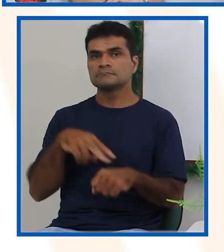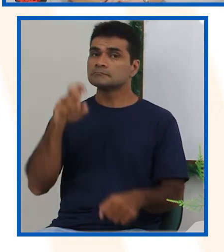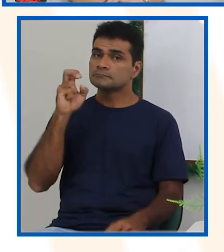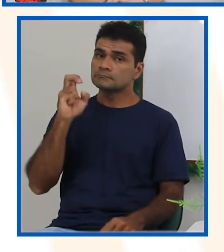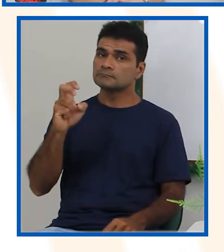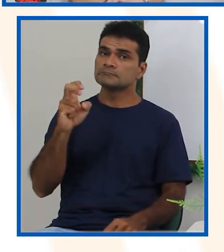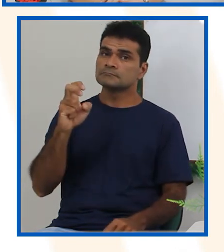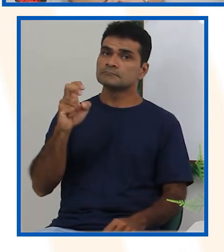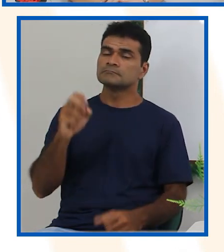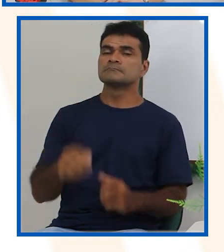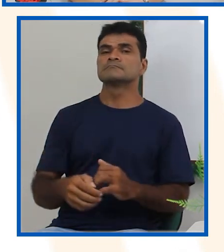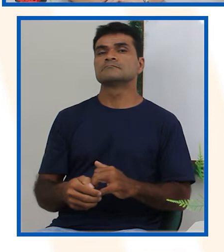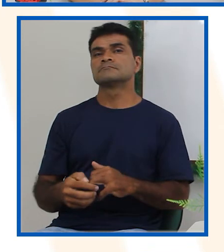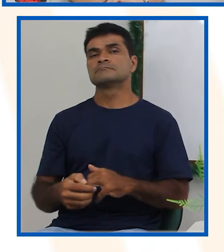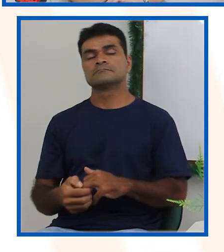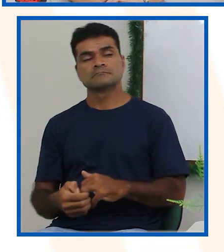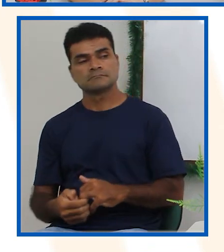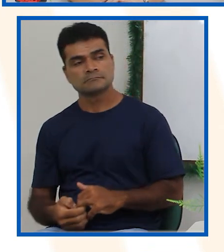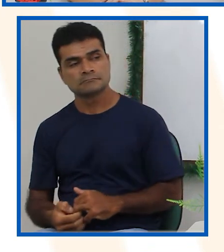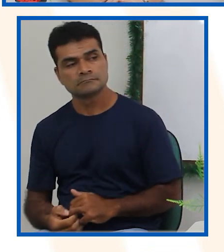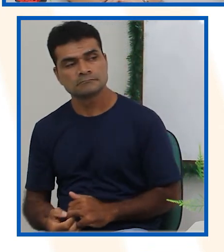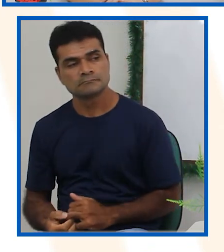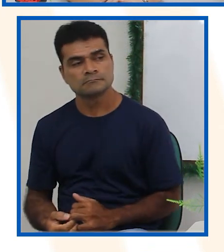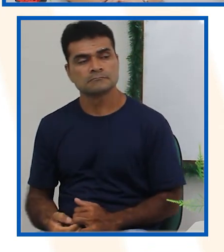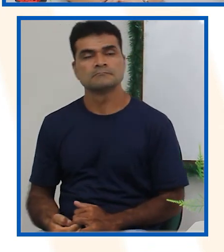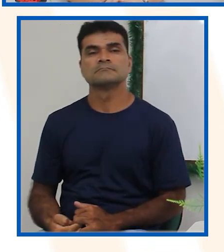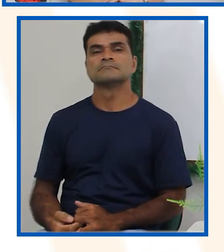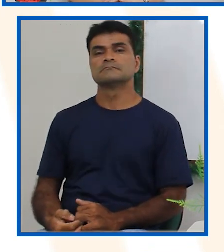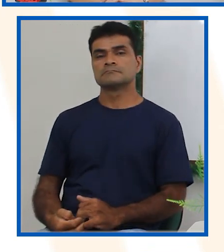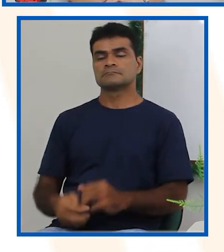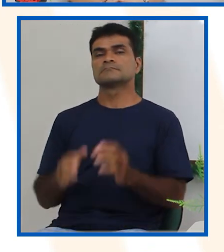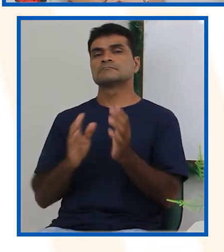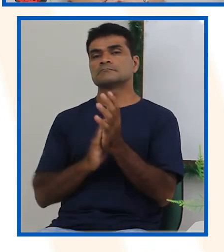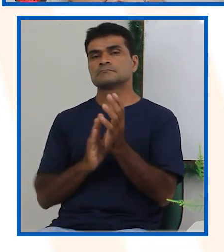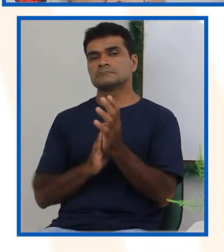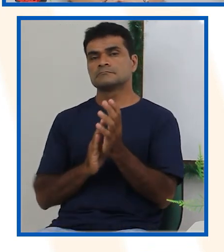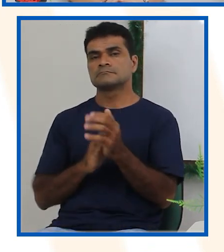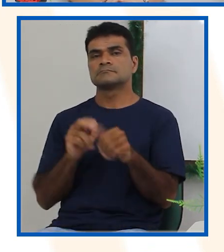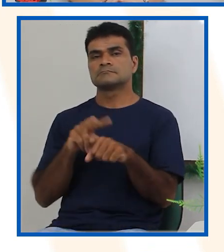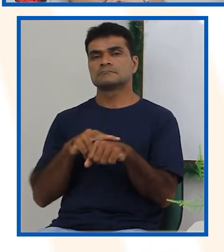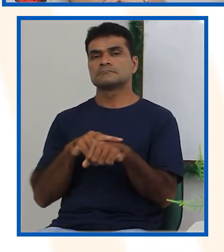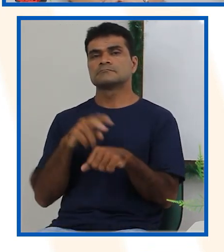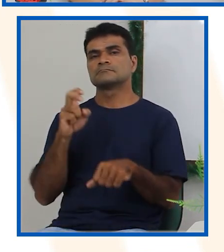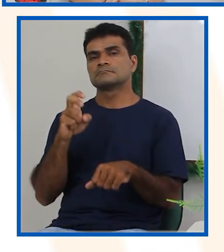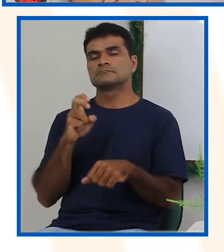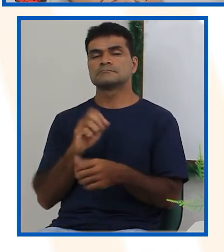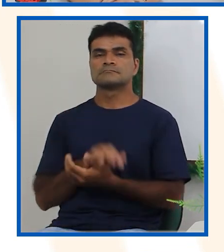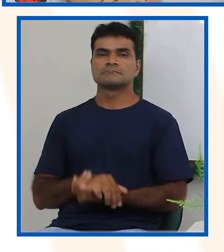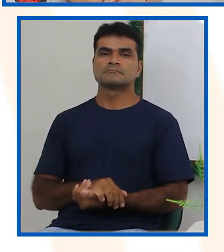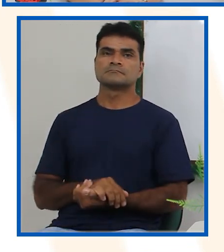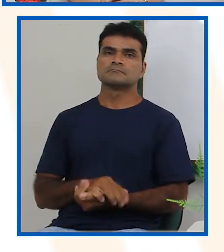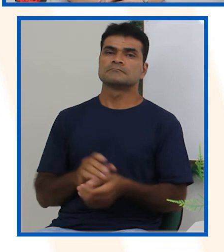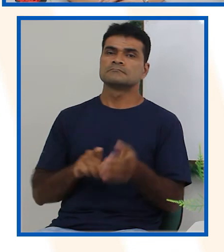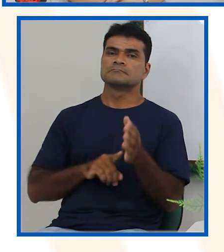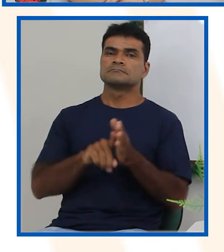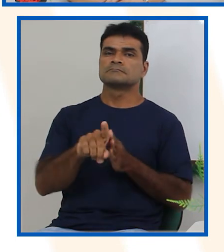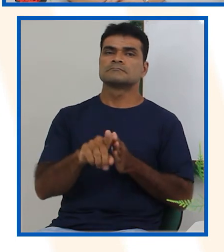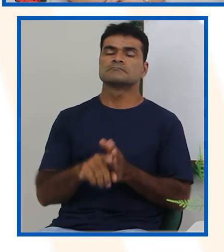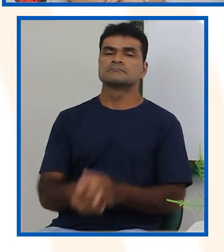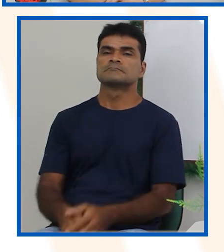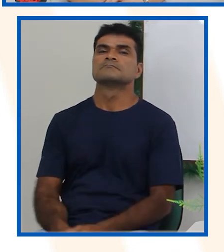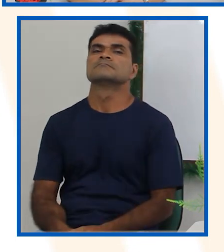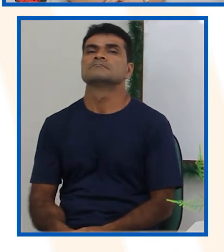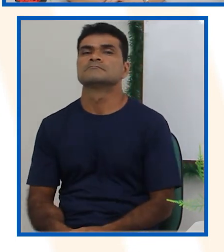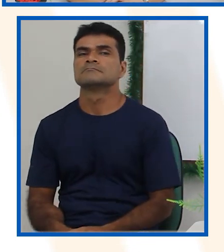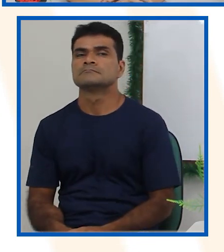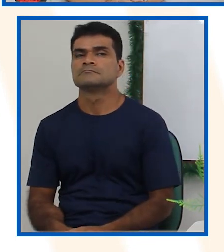Então, vamos conferir. Tchan, tchan, tchan. Muito bem. Vamos para a próxima pergunta agora. Olha só.